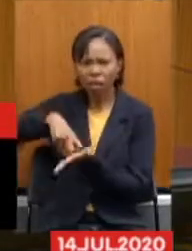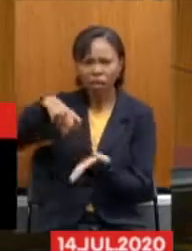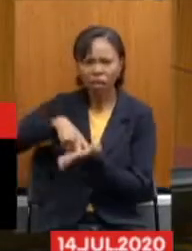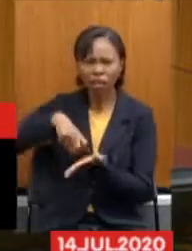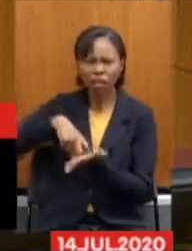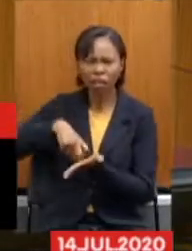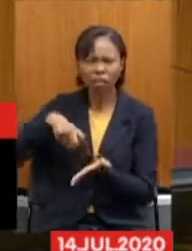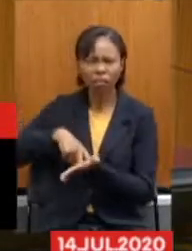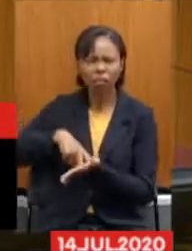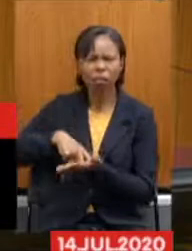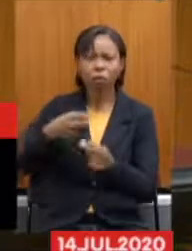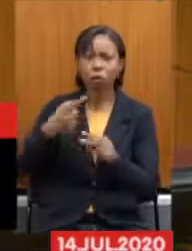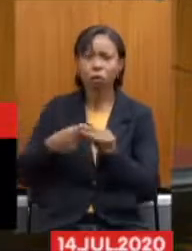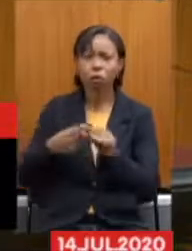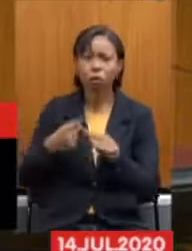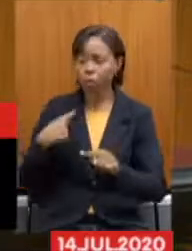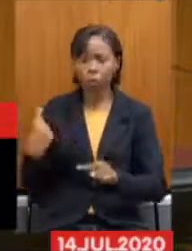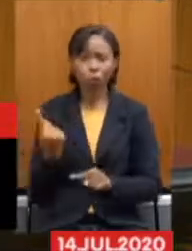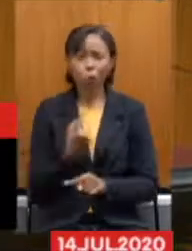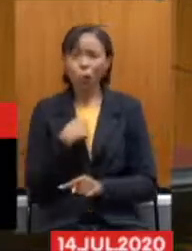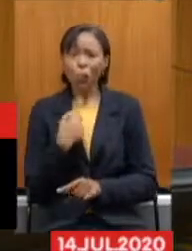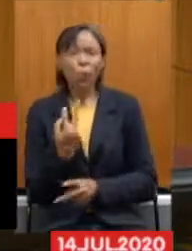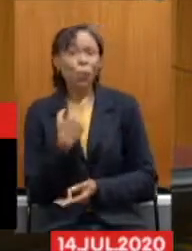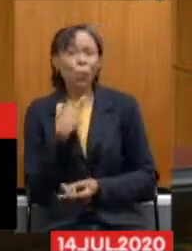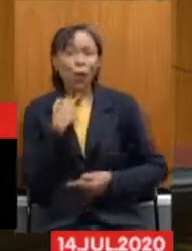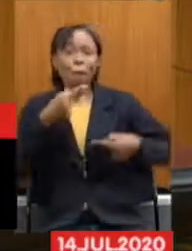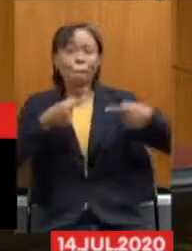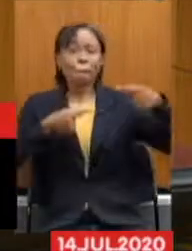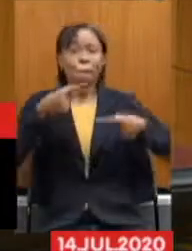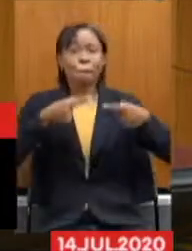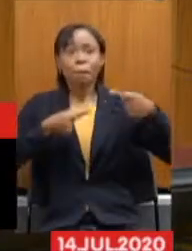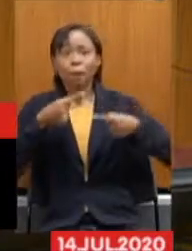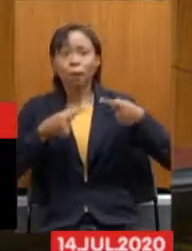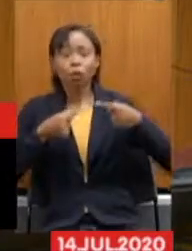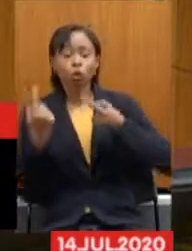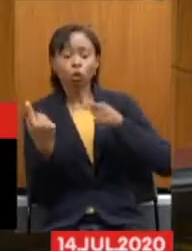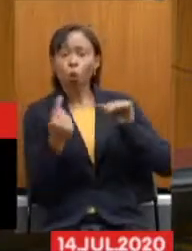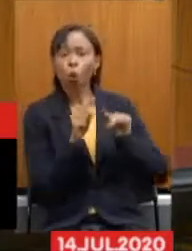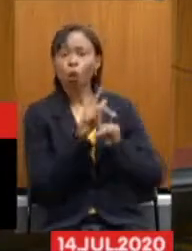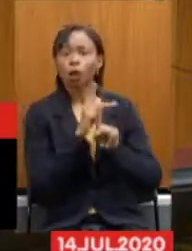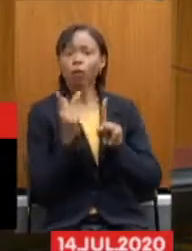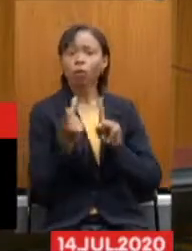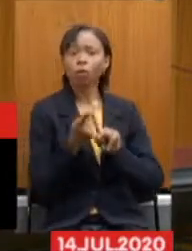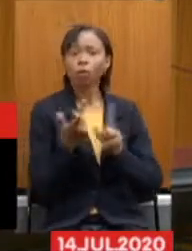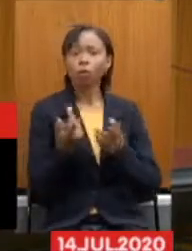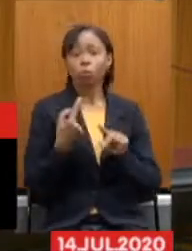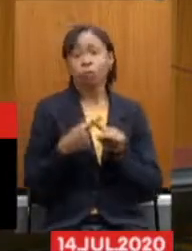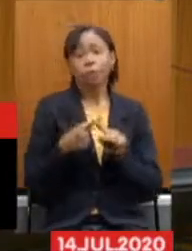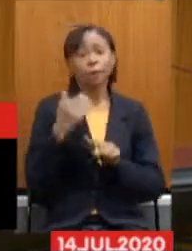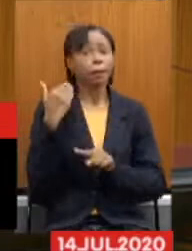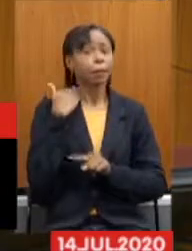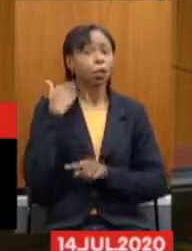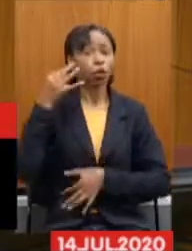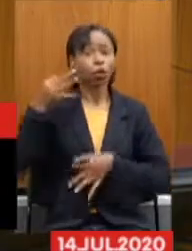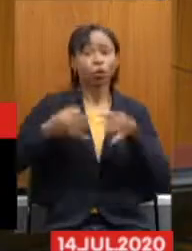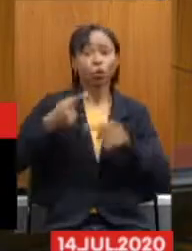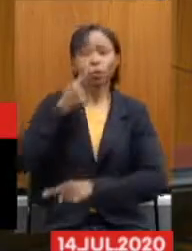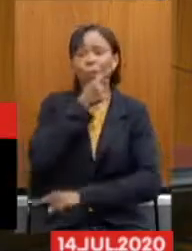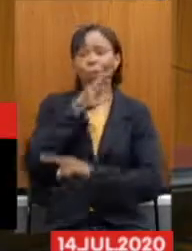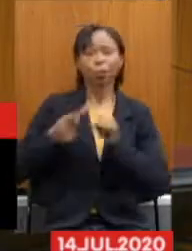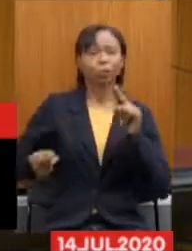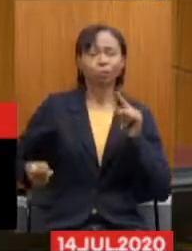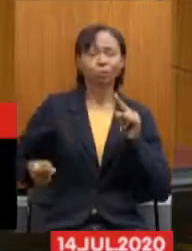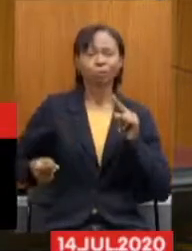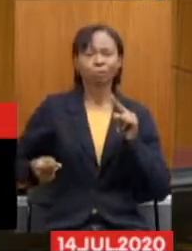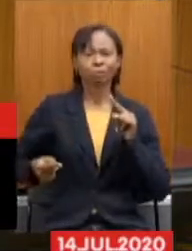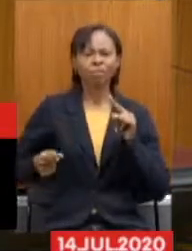não podemos brigar, não podemos confrontar com a proposta que estava mudando a nossa vida. Porque a justiça não nos deixa e porque vocês não